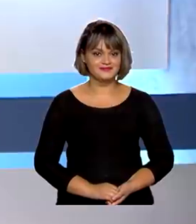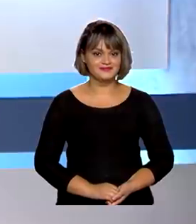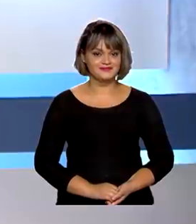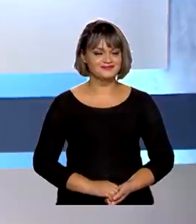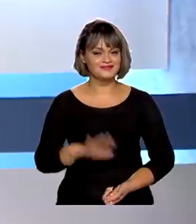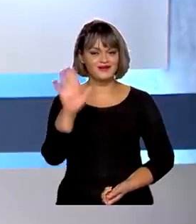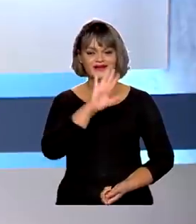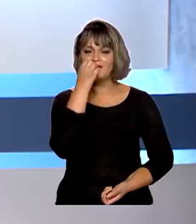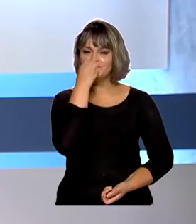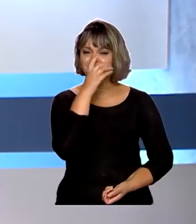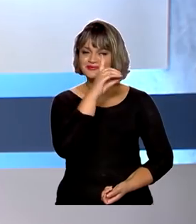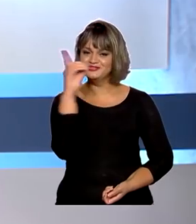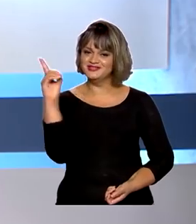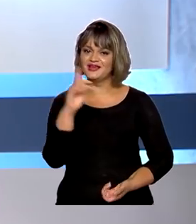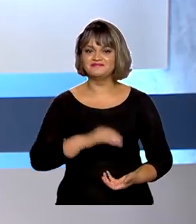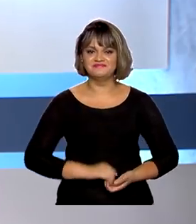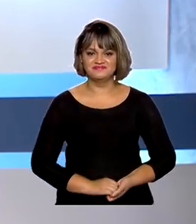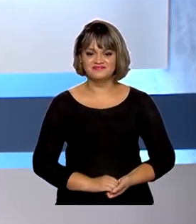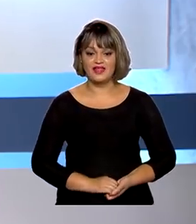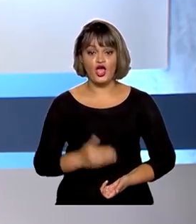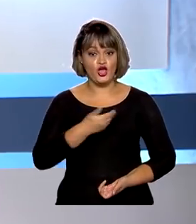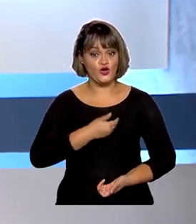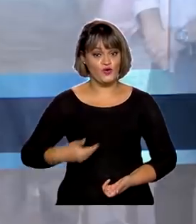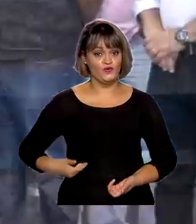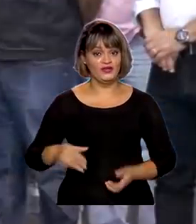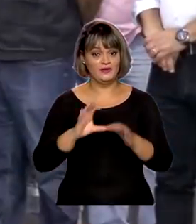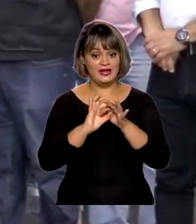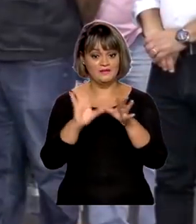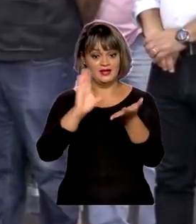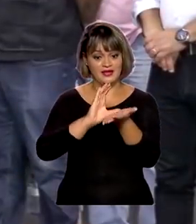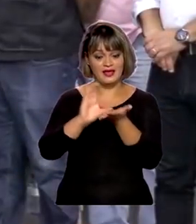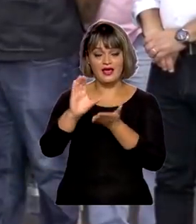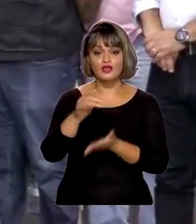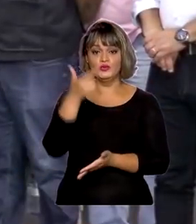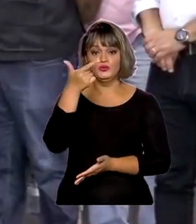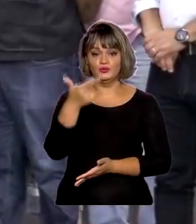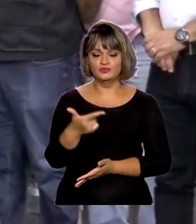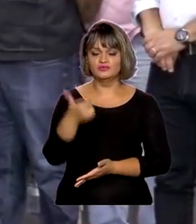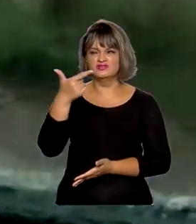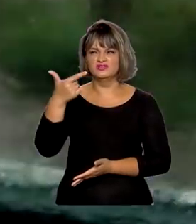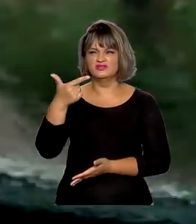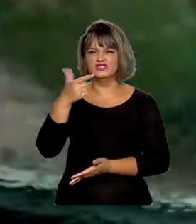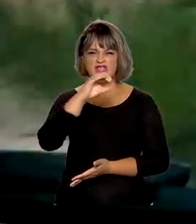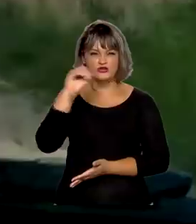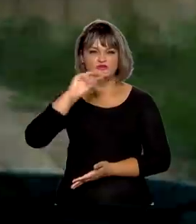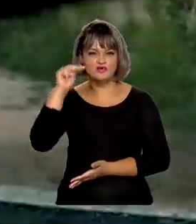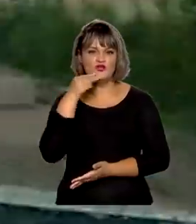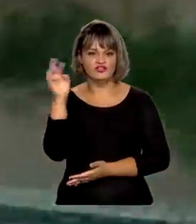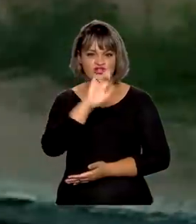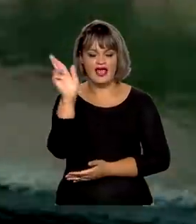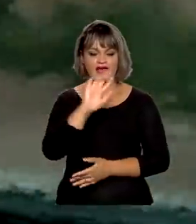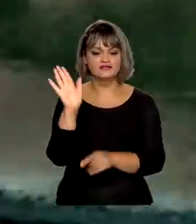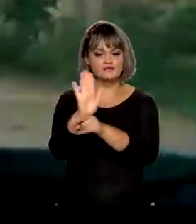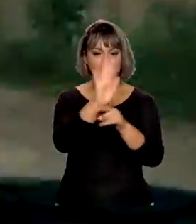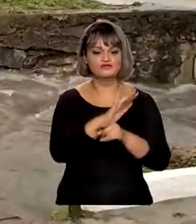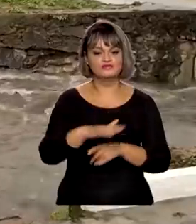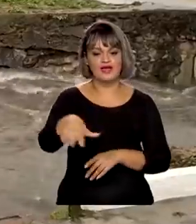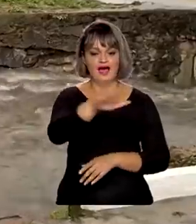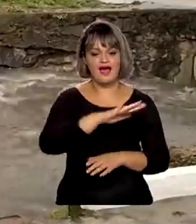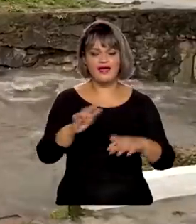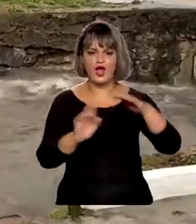Olá, bom dia. Governo Federal libera mais de 200 milhões de reais para recuperar